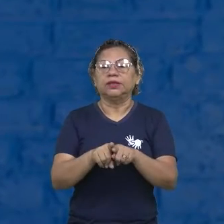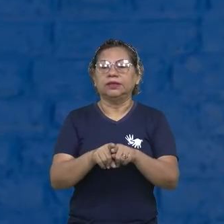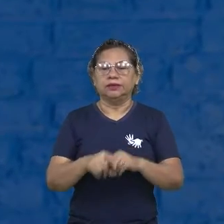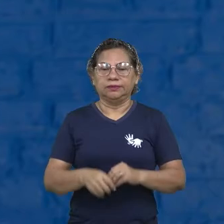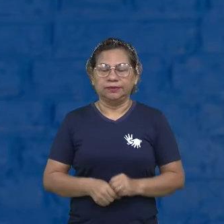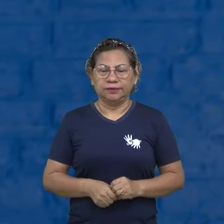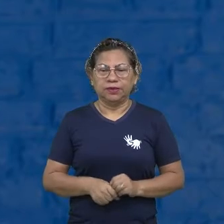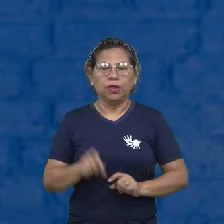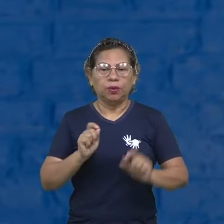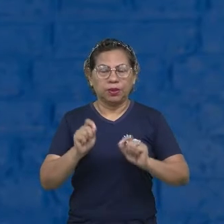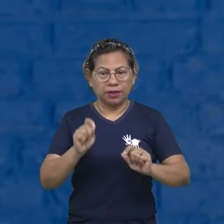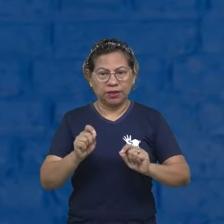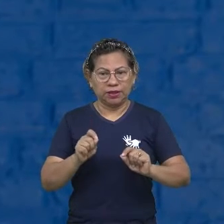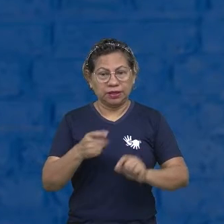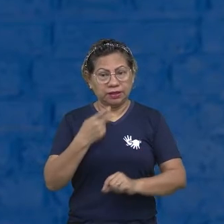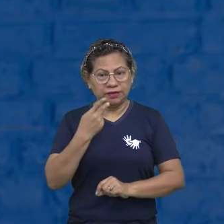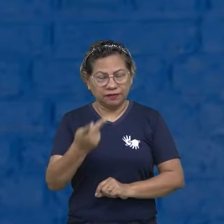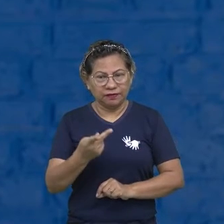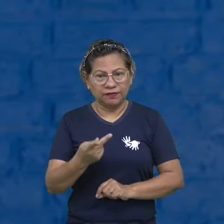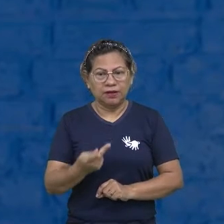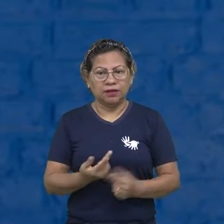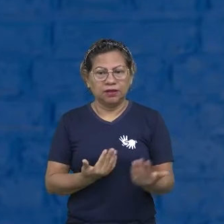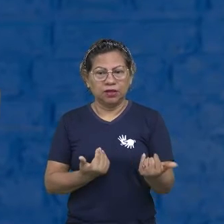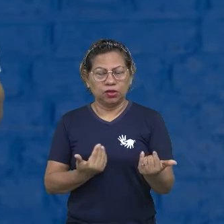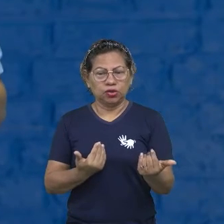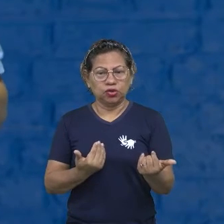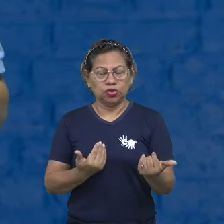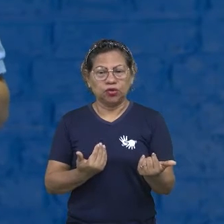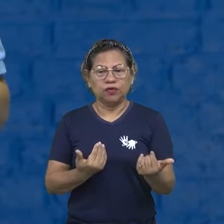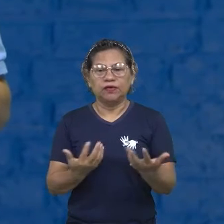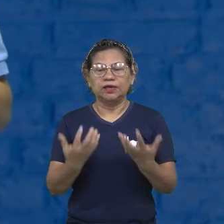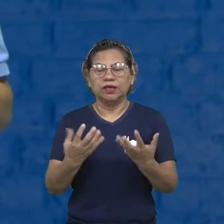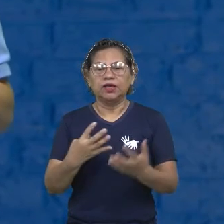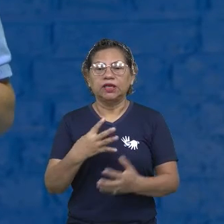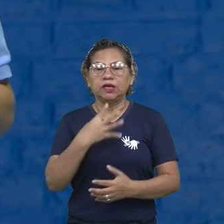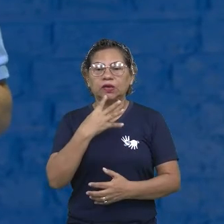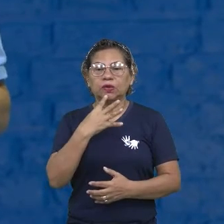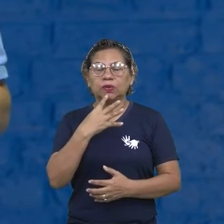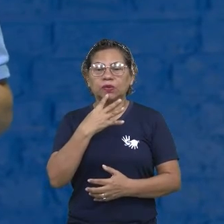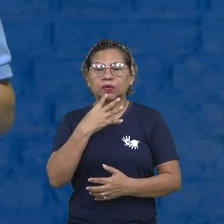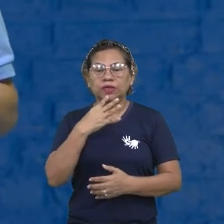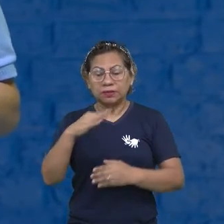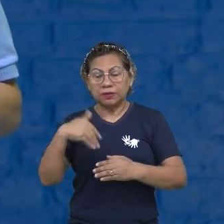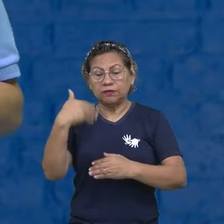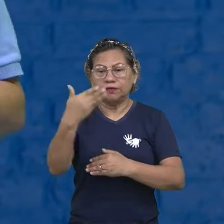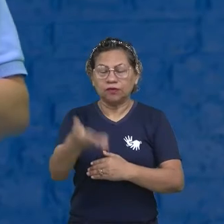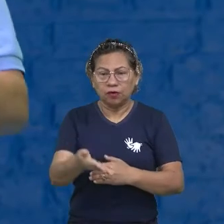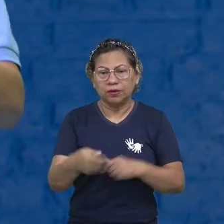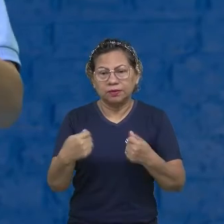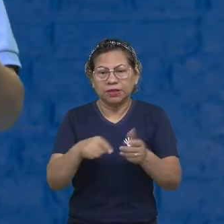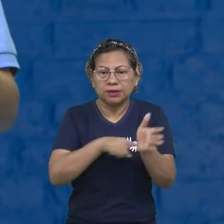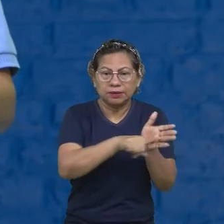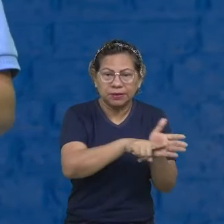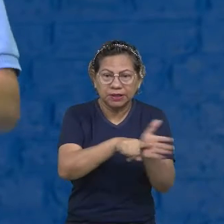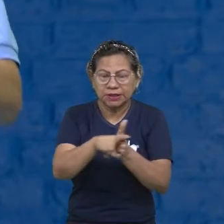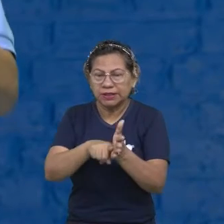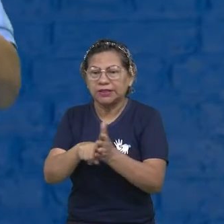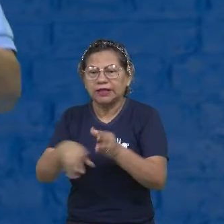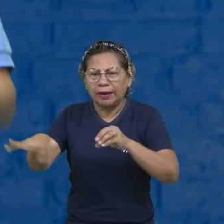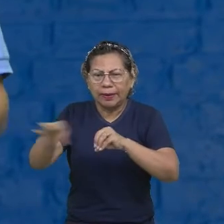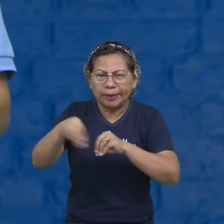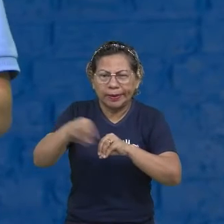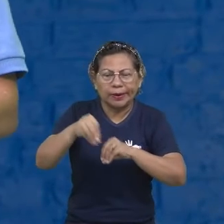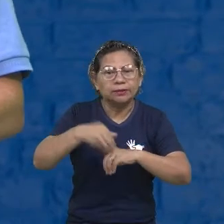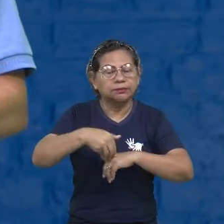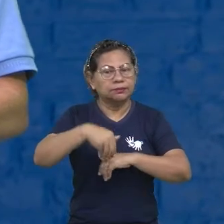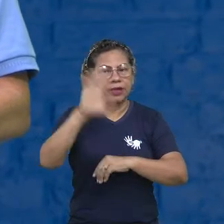chamamos isso de jovem protagonista. Ele não fica só naquele conteúdo, ele vai pesquisar mais. Aí, o acesso à internet,